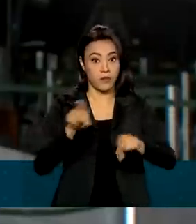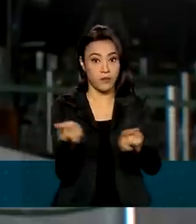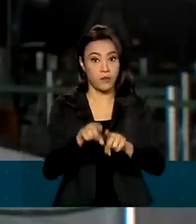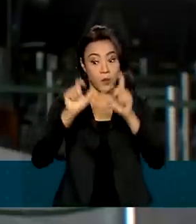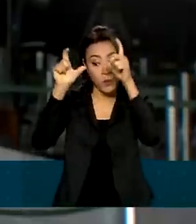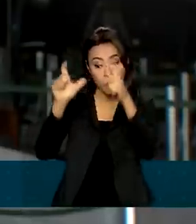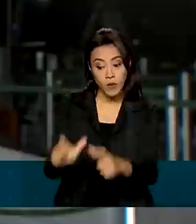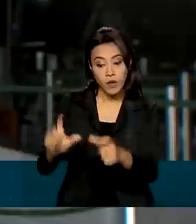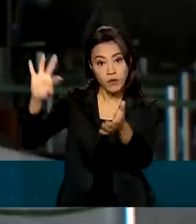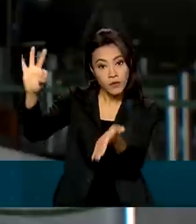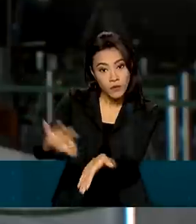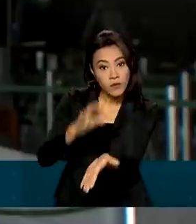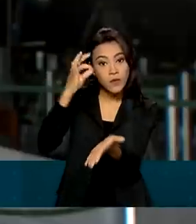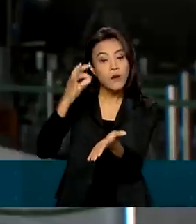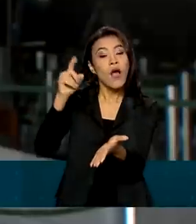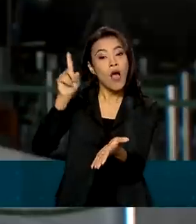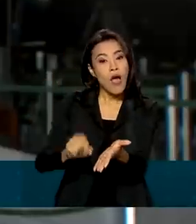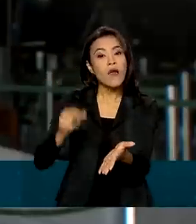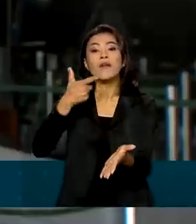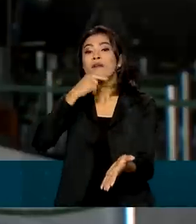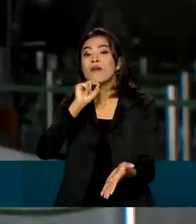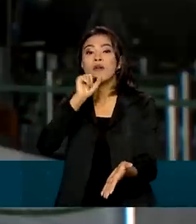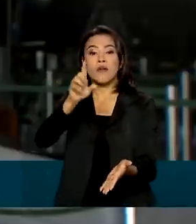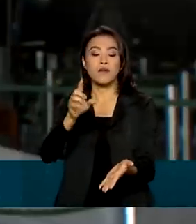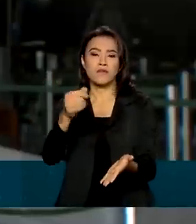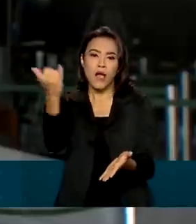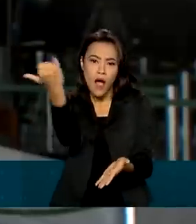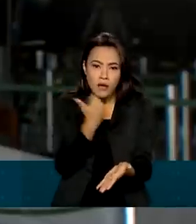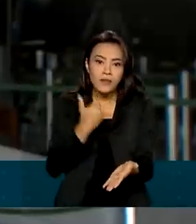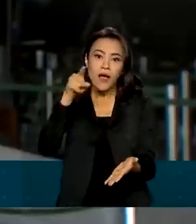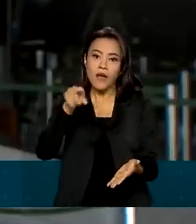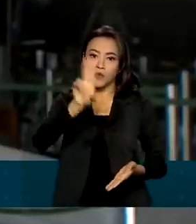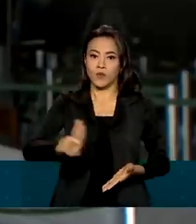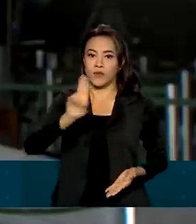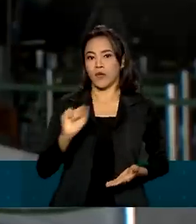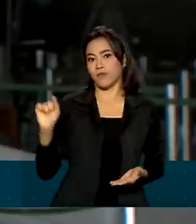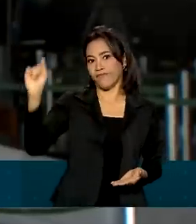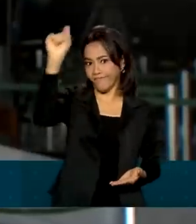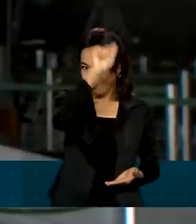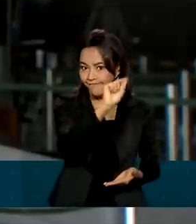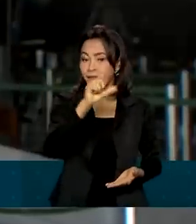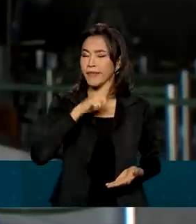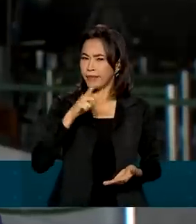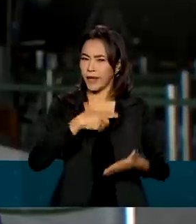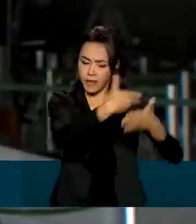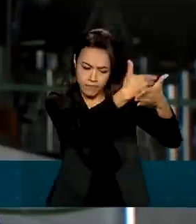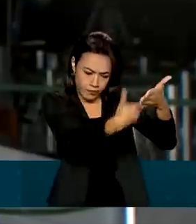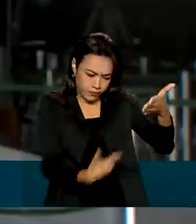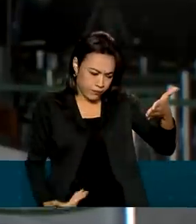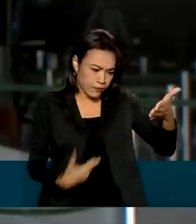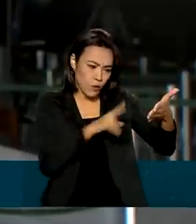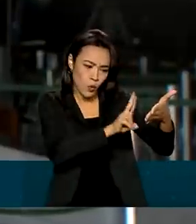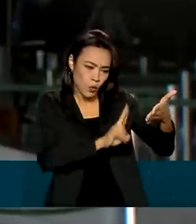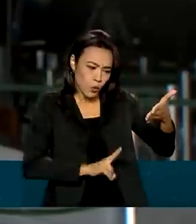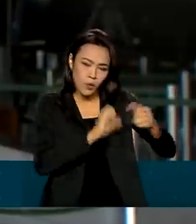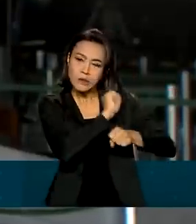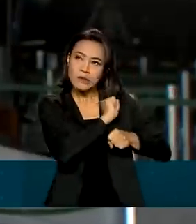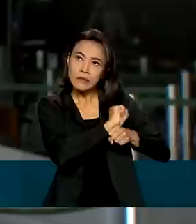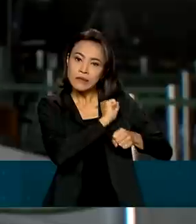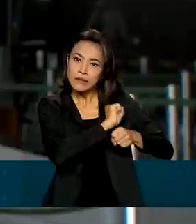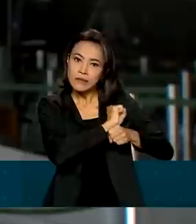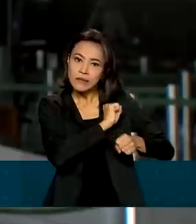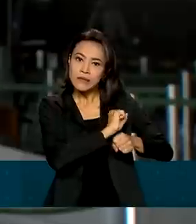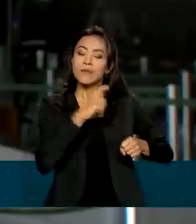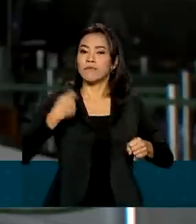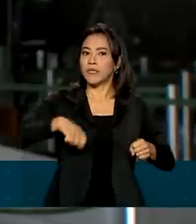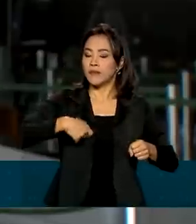para a matrícula são definidos pelas próprias instituições de ensino. Existe também uma lista de espera e para participar, o candidato deve